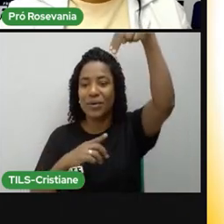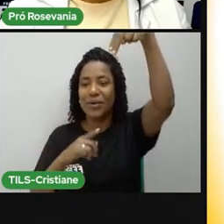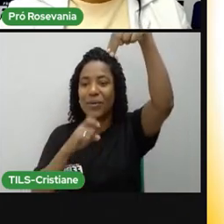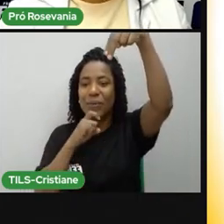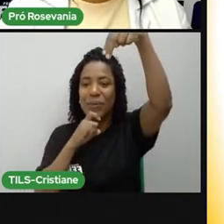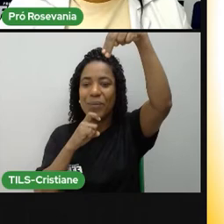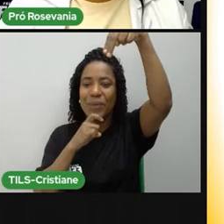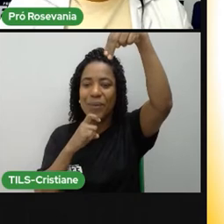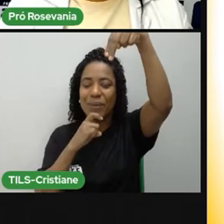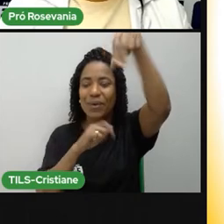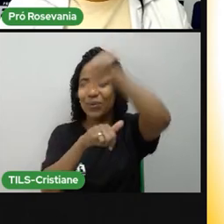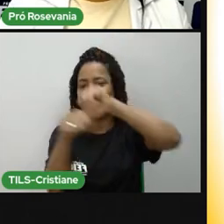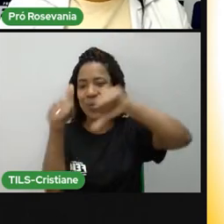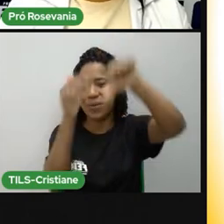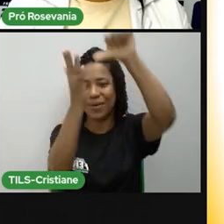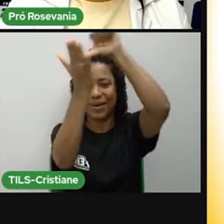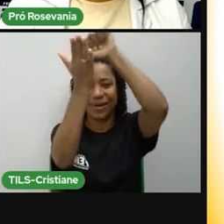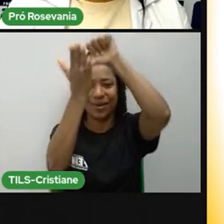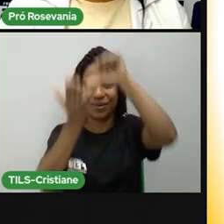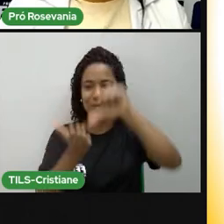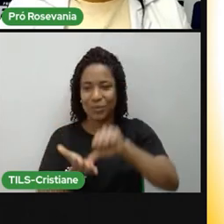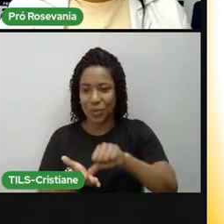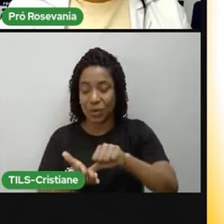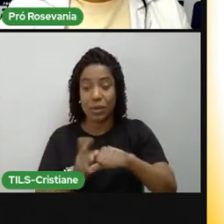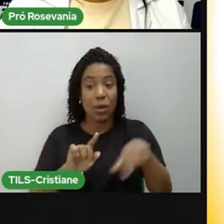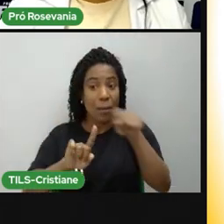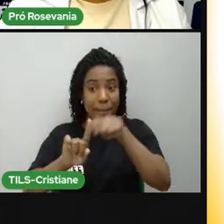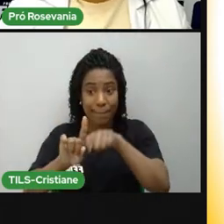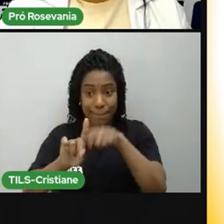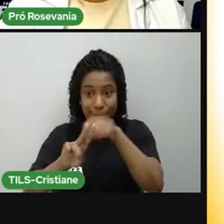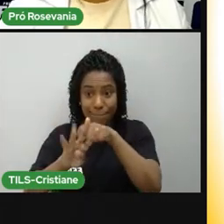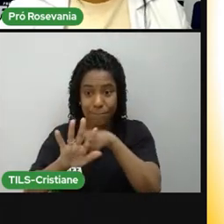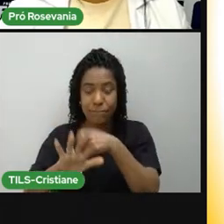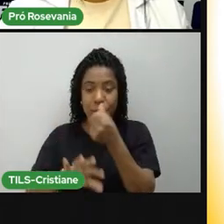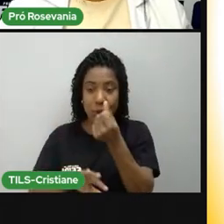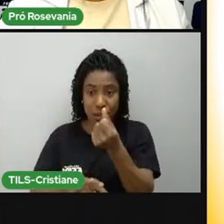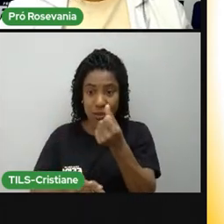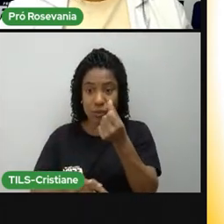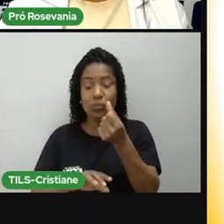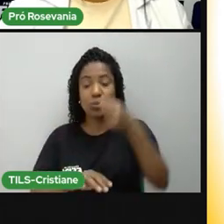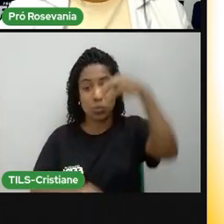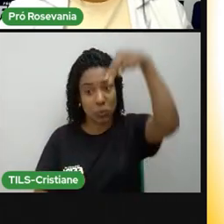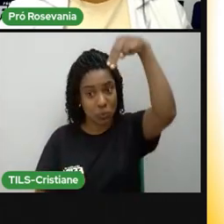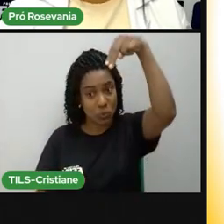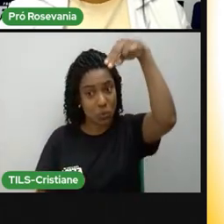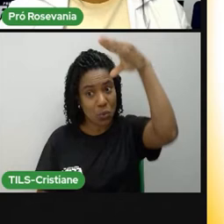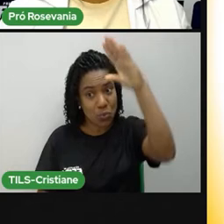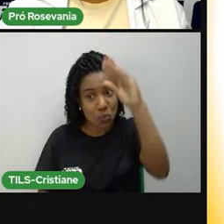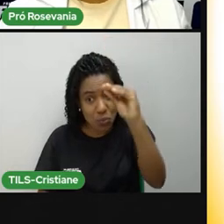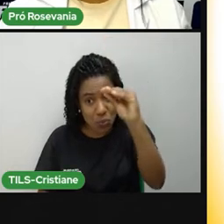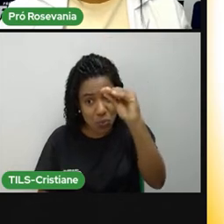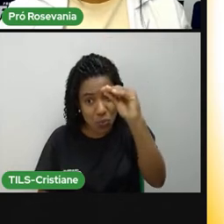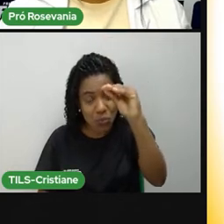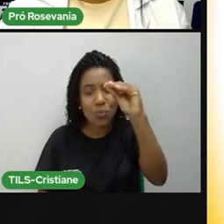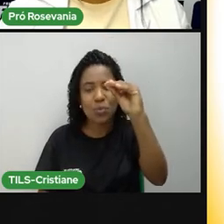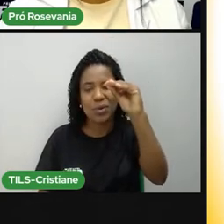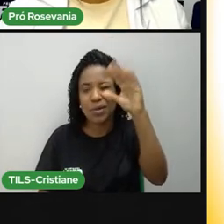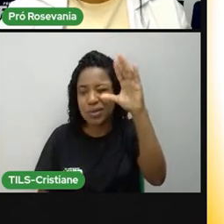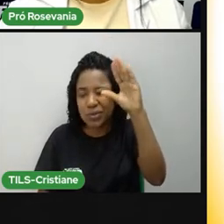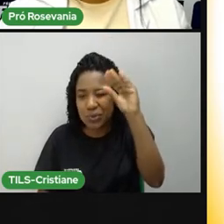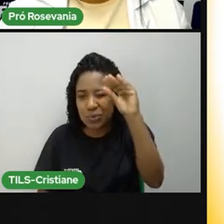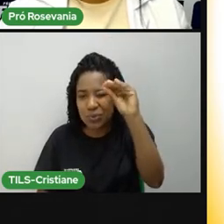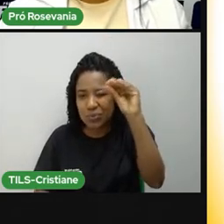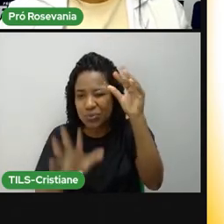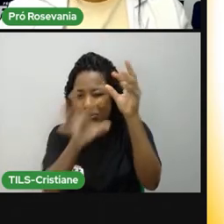o que é que agora vai acontecer? Eu vou ter seis meses escuros lá de noite, no hemisfério norte, com pouquinha